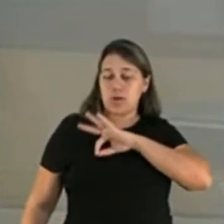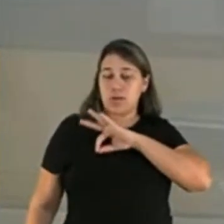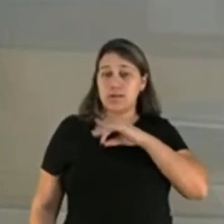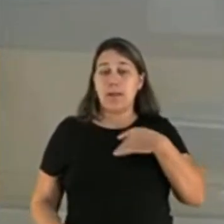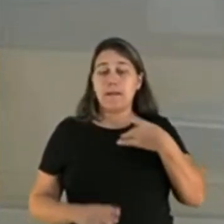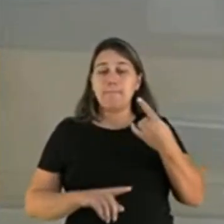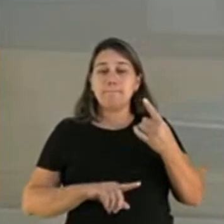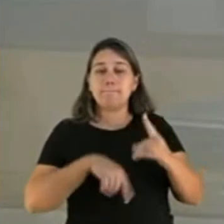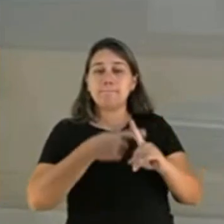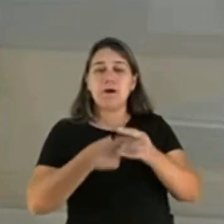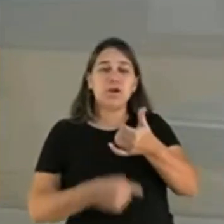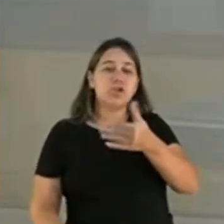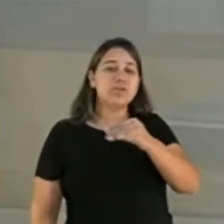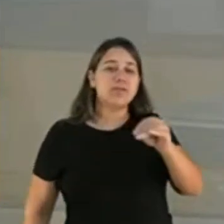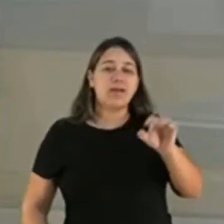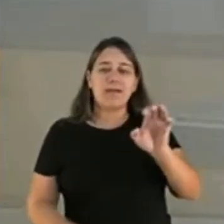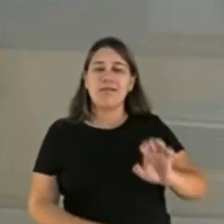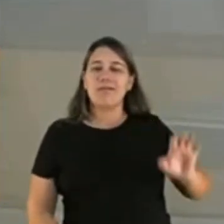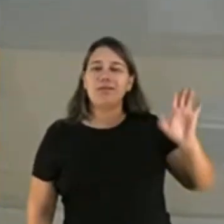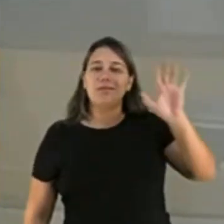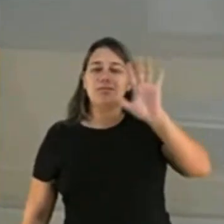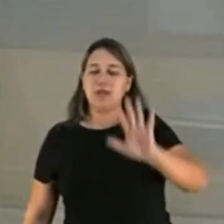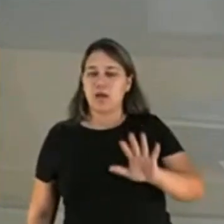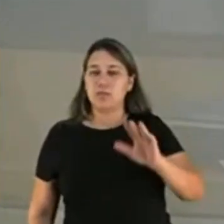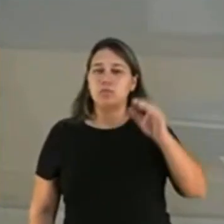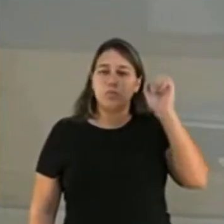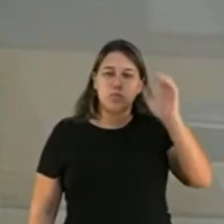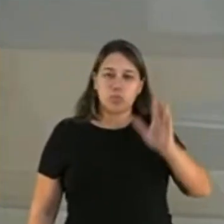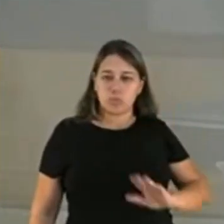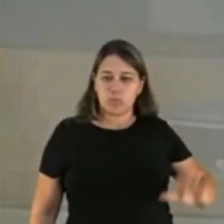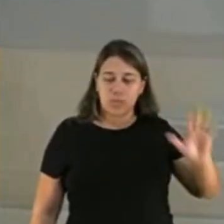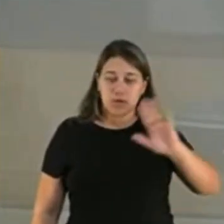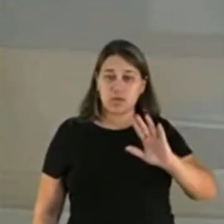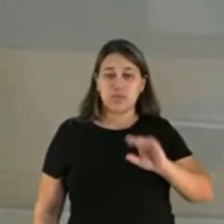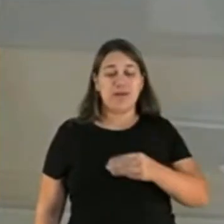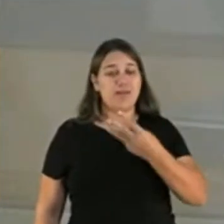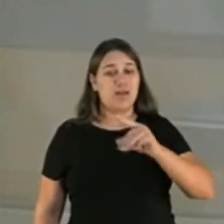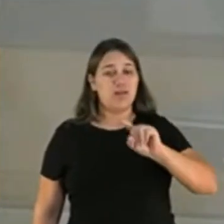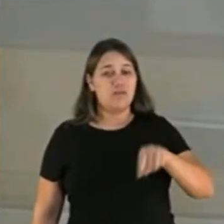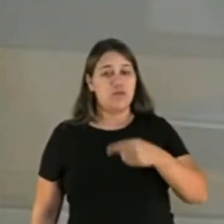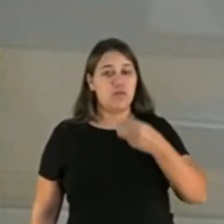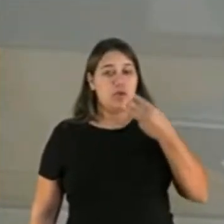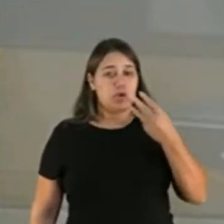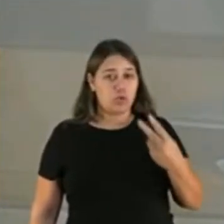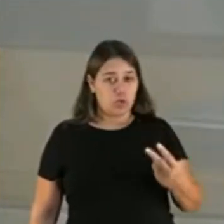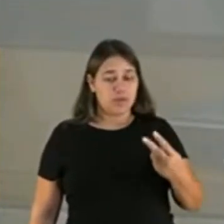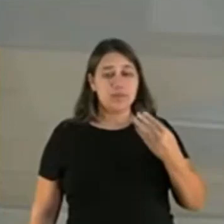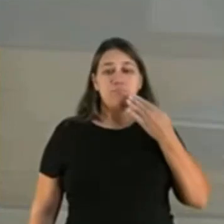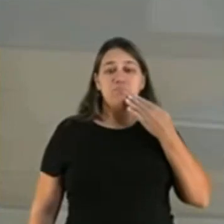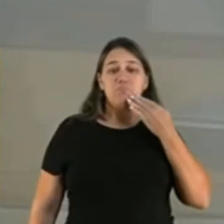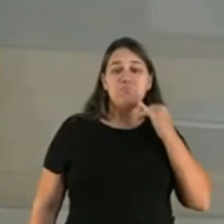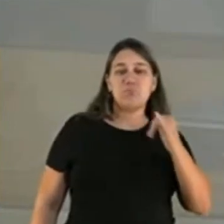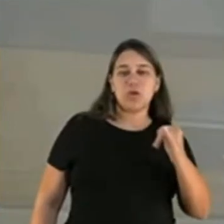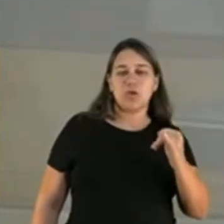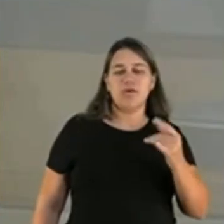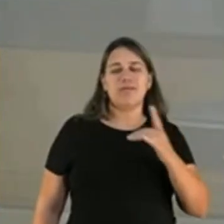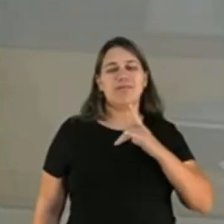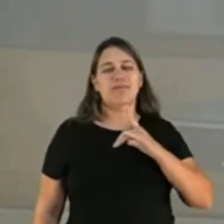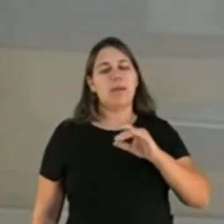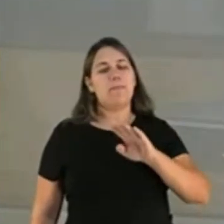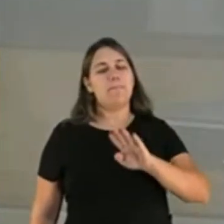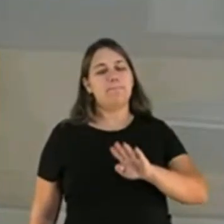cujas cifras representam R$ 3,2 bilhões. Aí vem peculato,